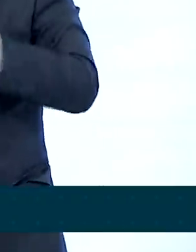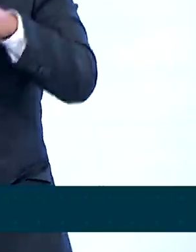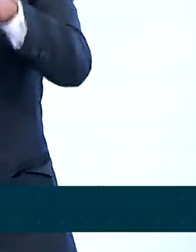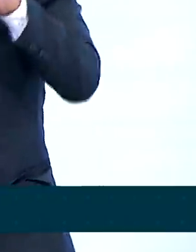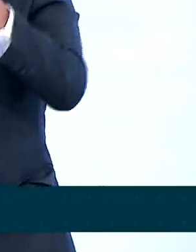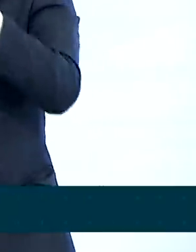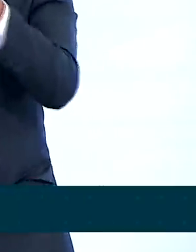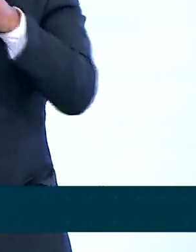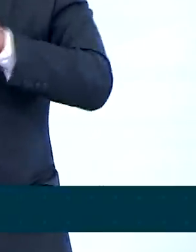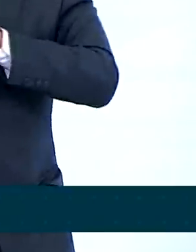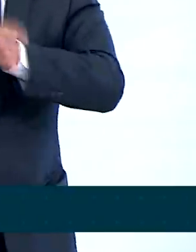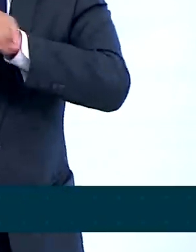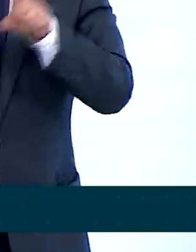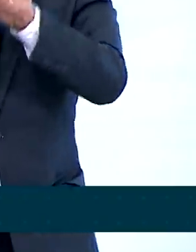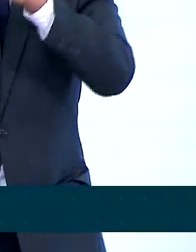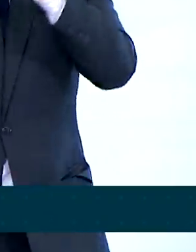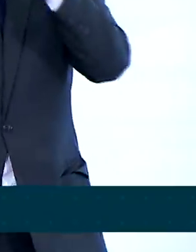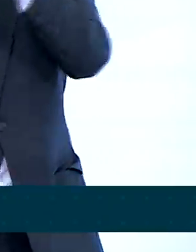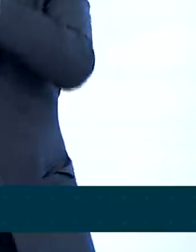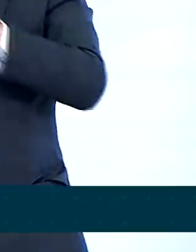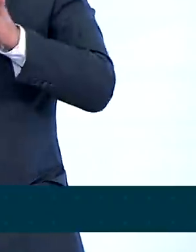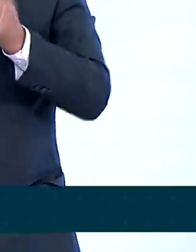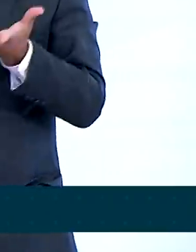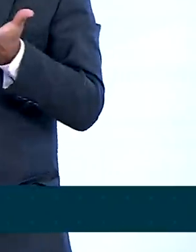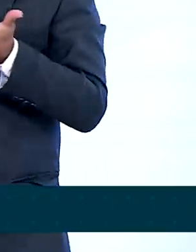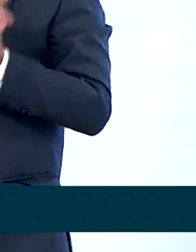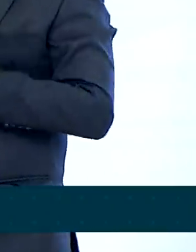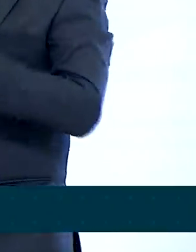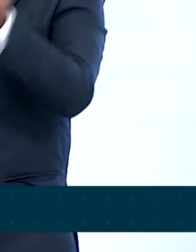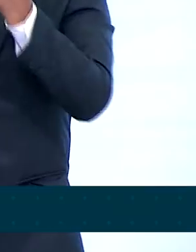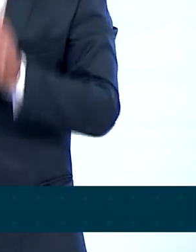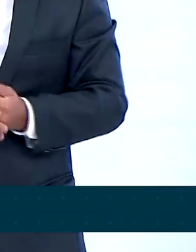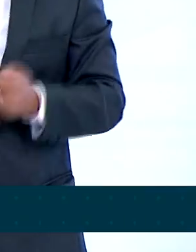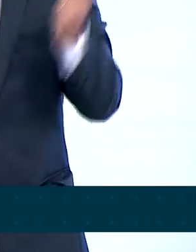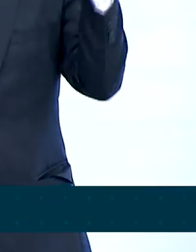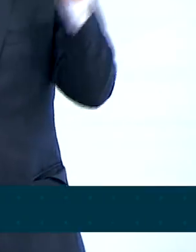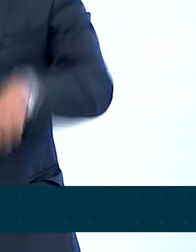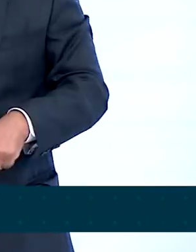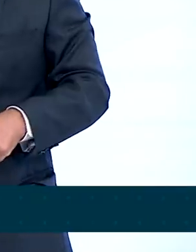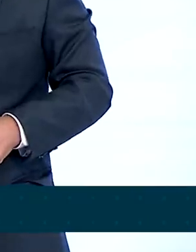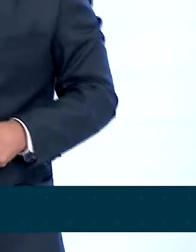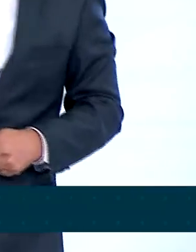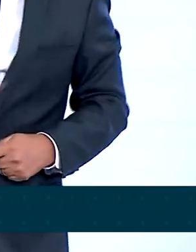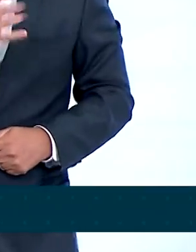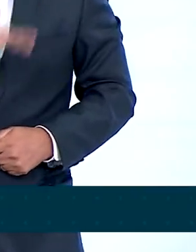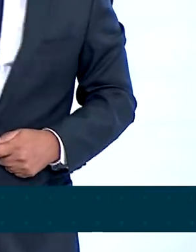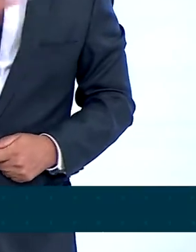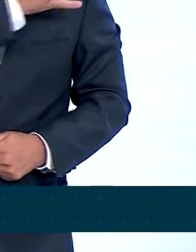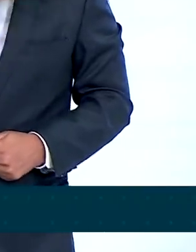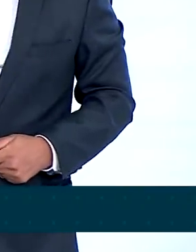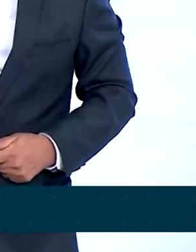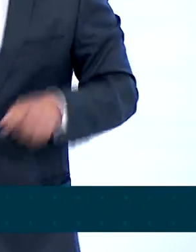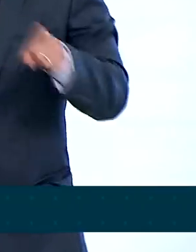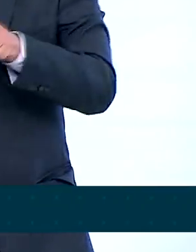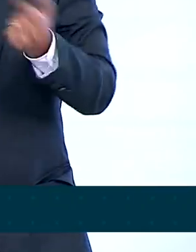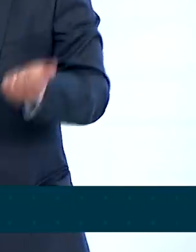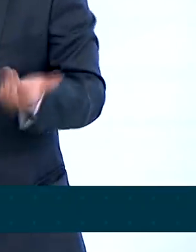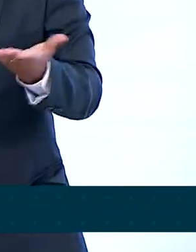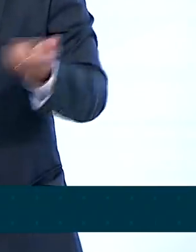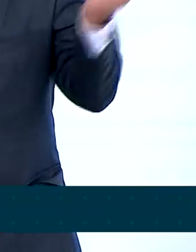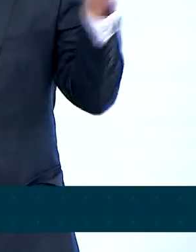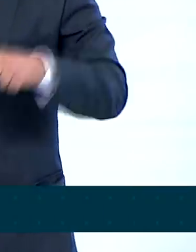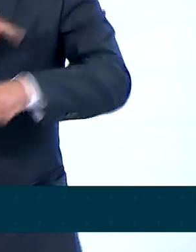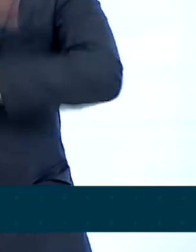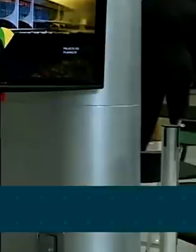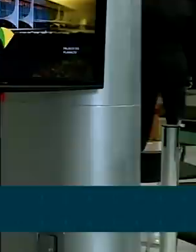se conectar com o restante do planeta. Isso traz possibilidades para a saúde, isso traz possibilidades de serviços